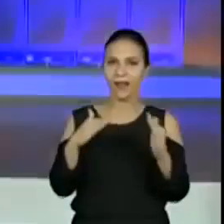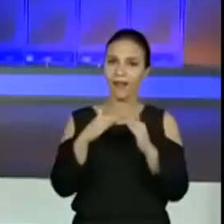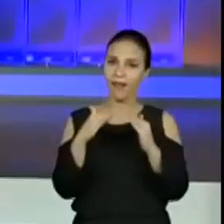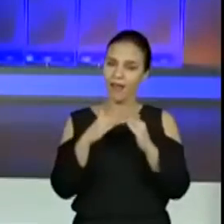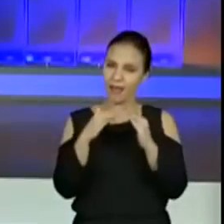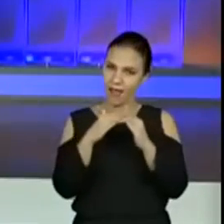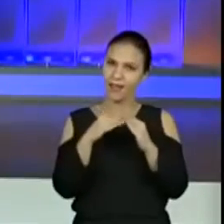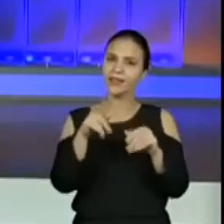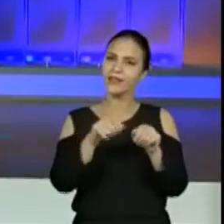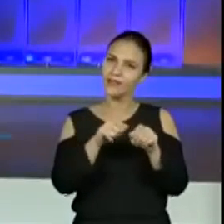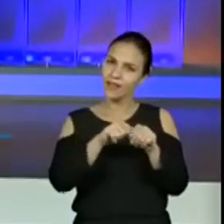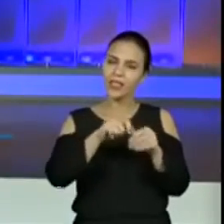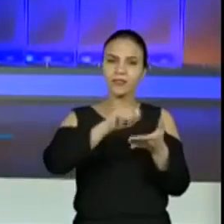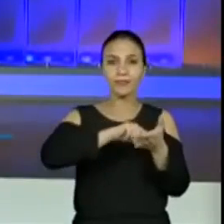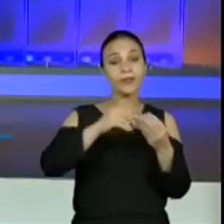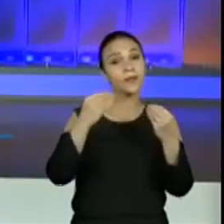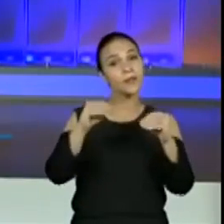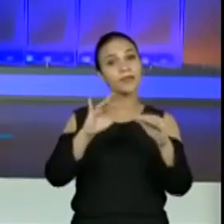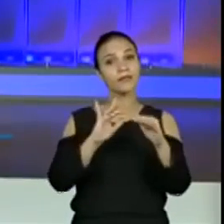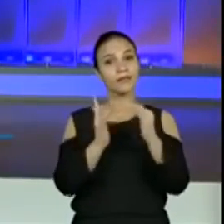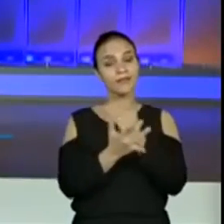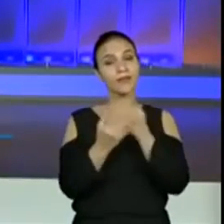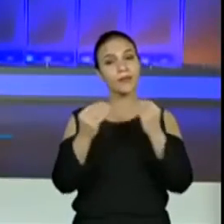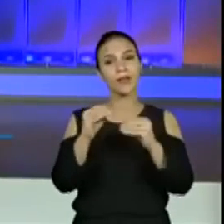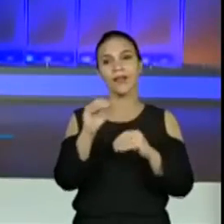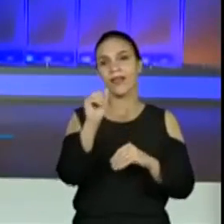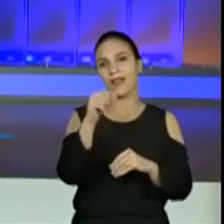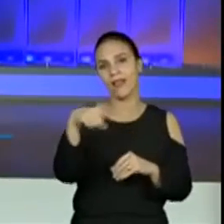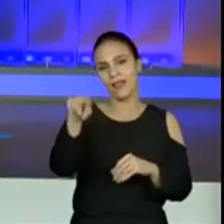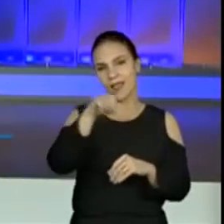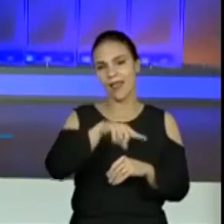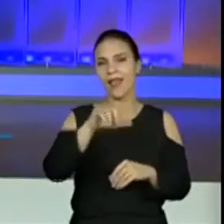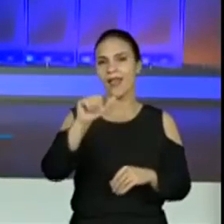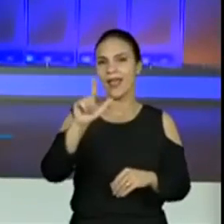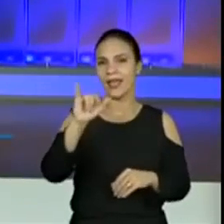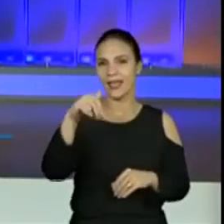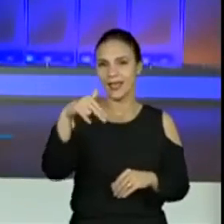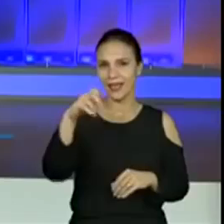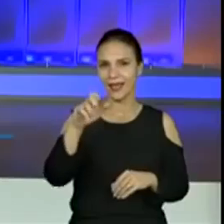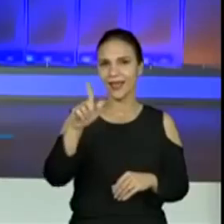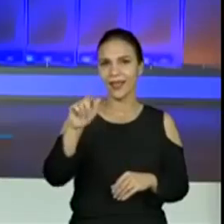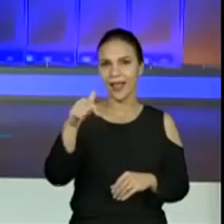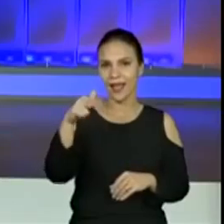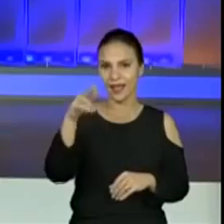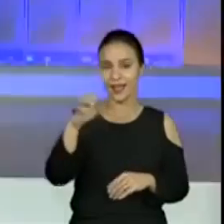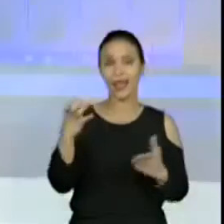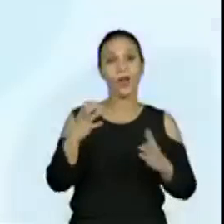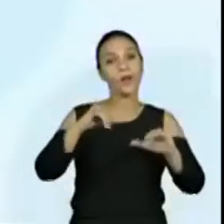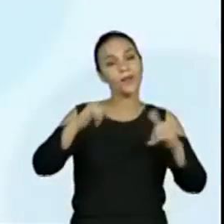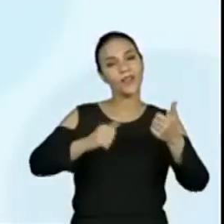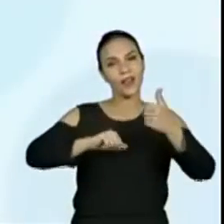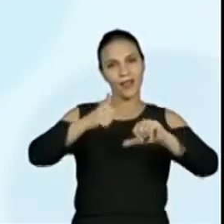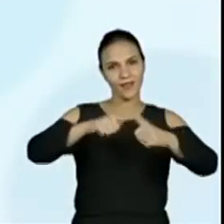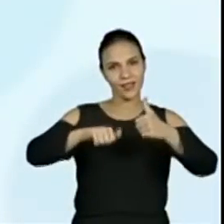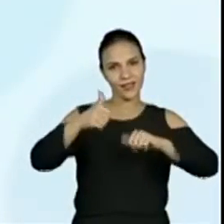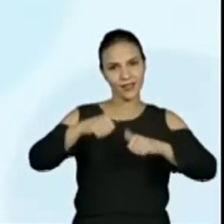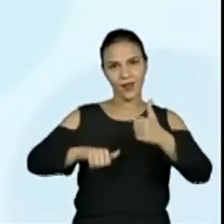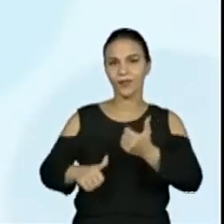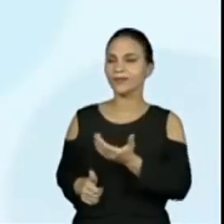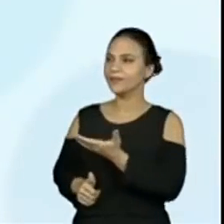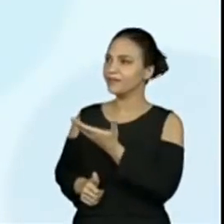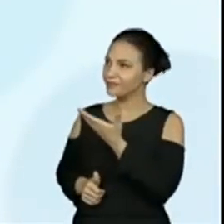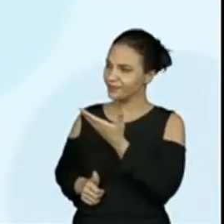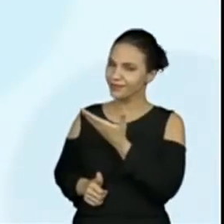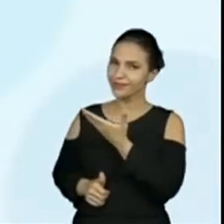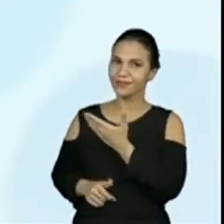essas operações contrárias. Postem nas redes sociais e marquem a professora Aline Gaki, certo? Vou colocar nossa telinha de avaliação. Avaliem